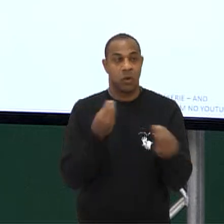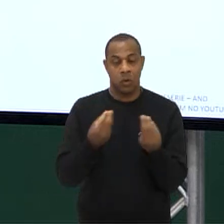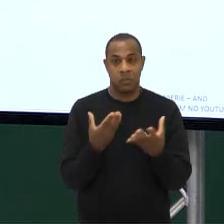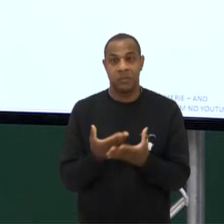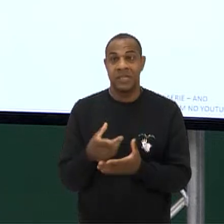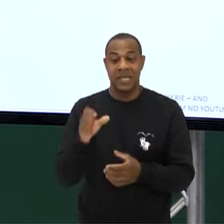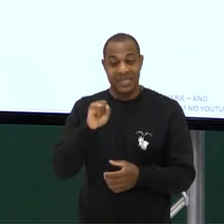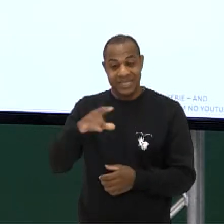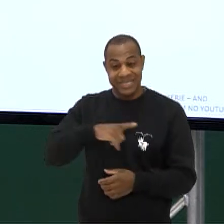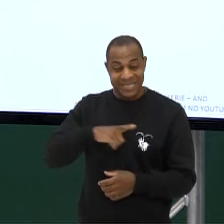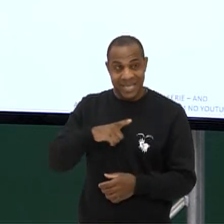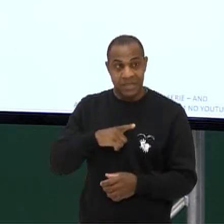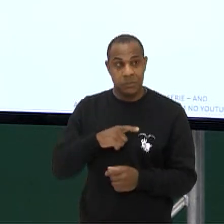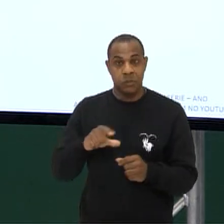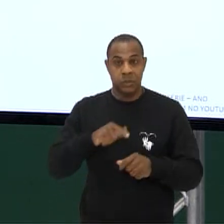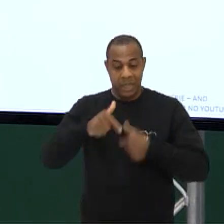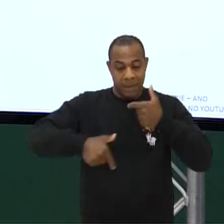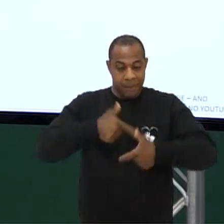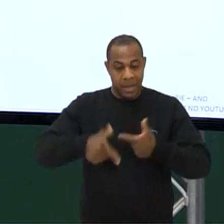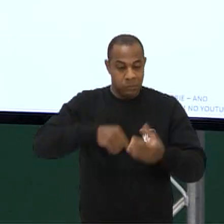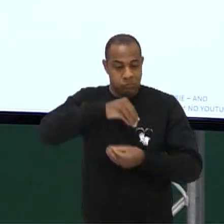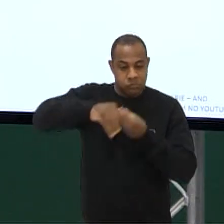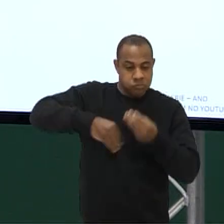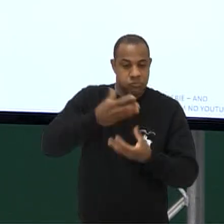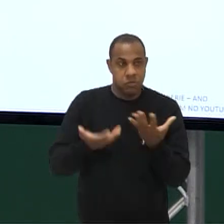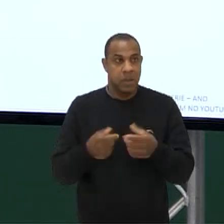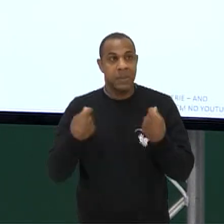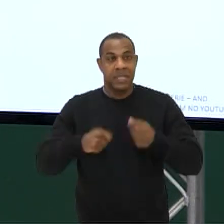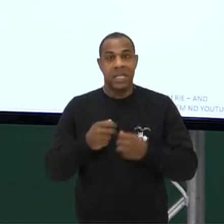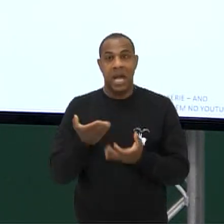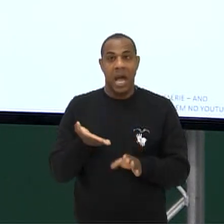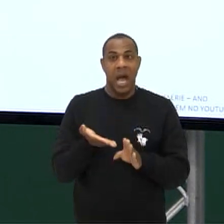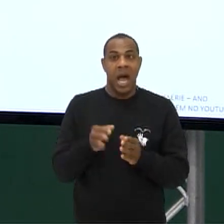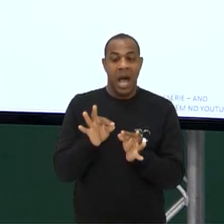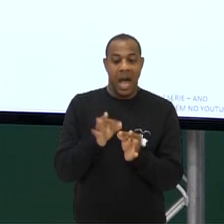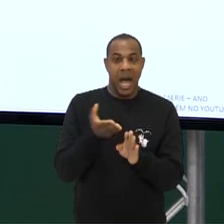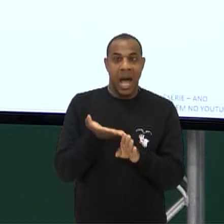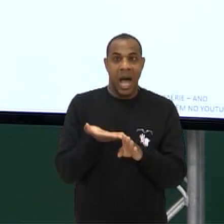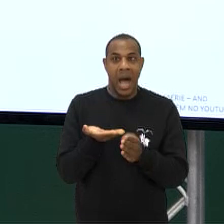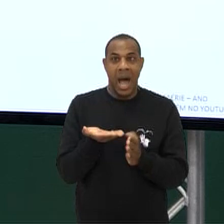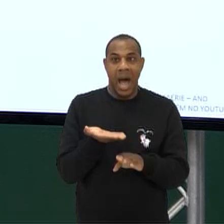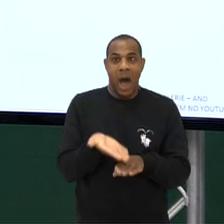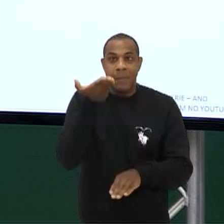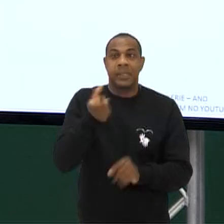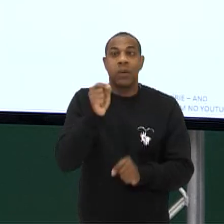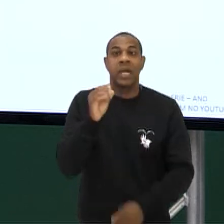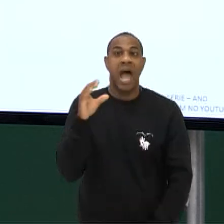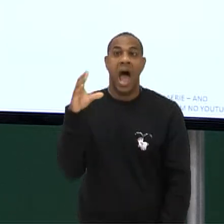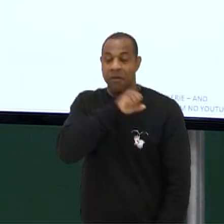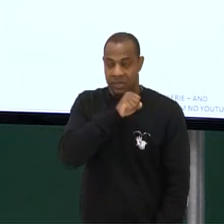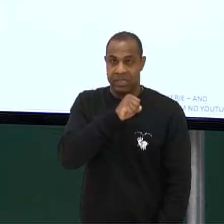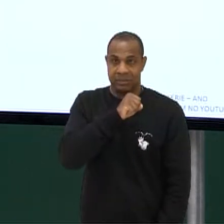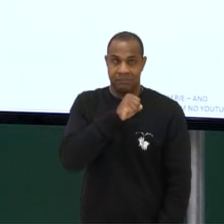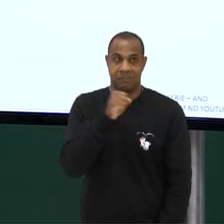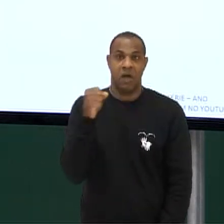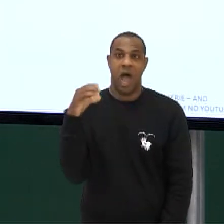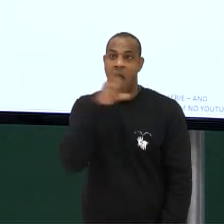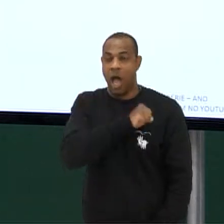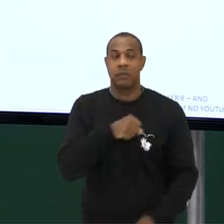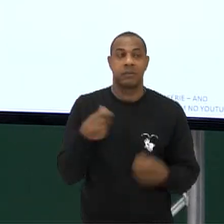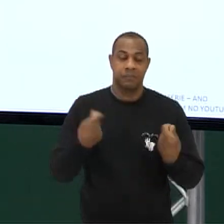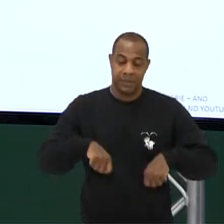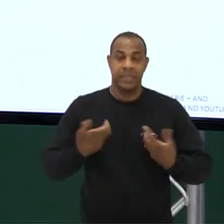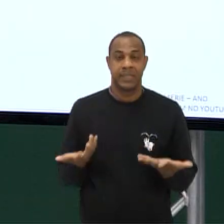que ele tenha Esse trabalho envolvido Ele precisa aumentar A sua energia cinética Ou seja Aumentar a sua velocidade Não é mesmo? E tendo a velocidade